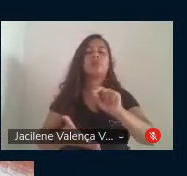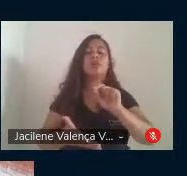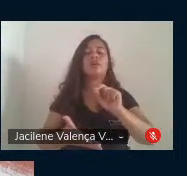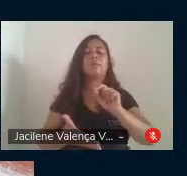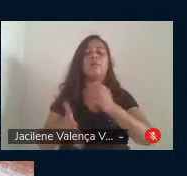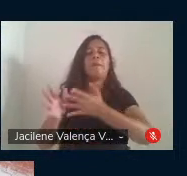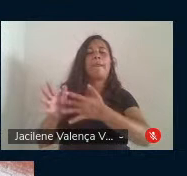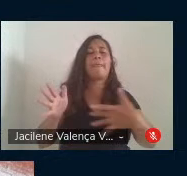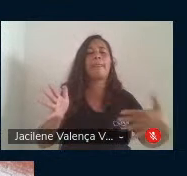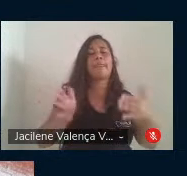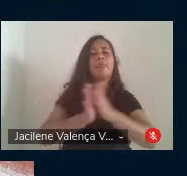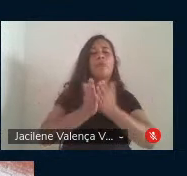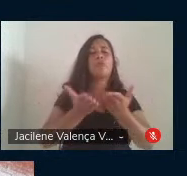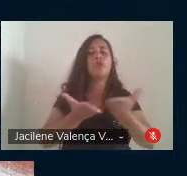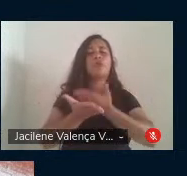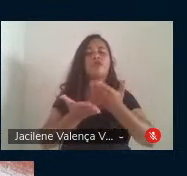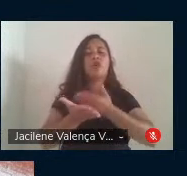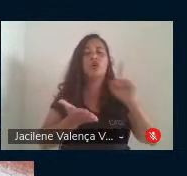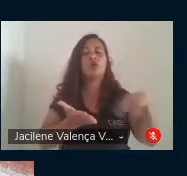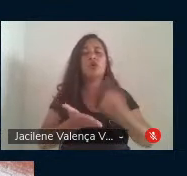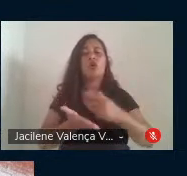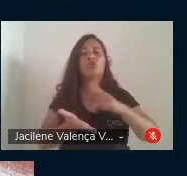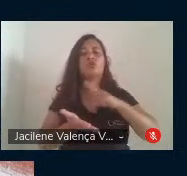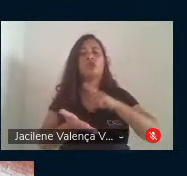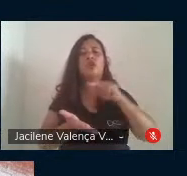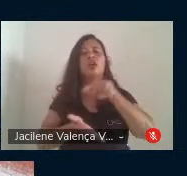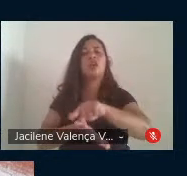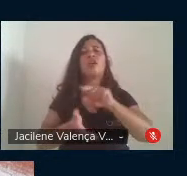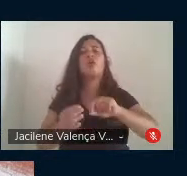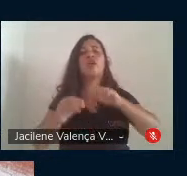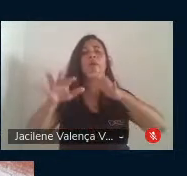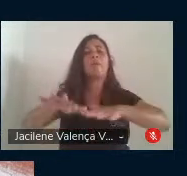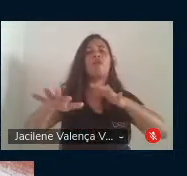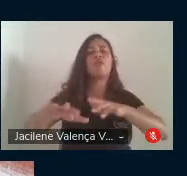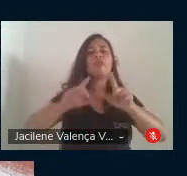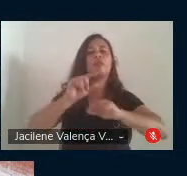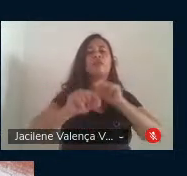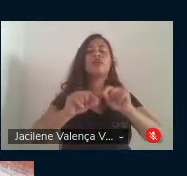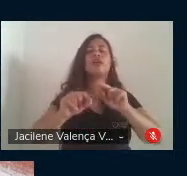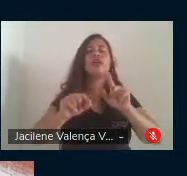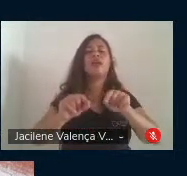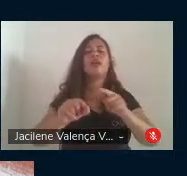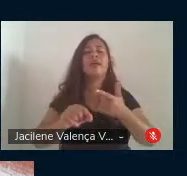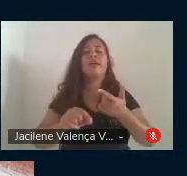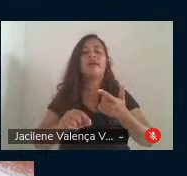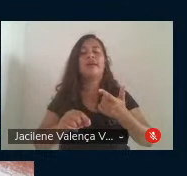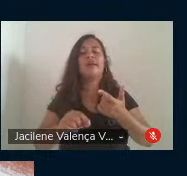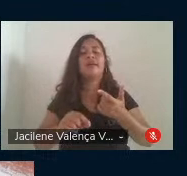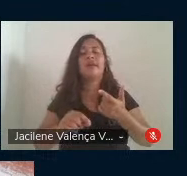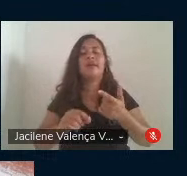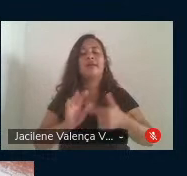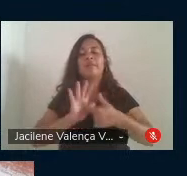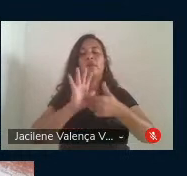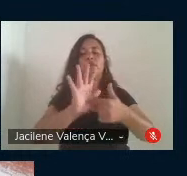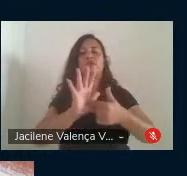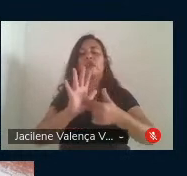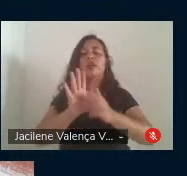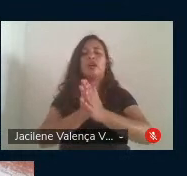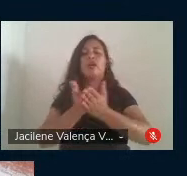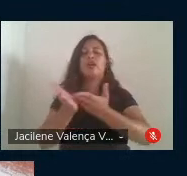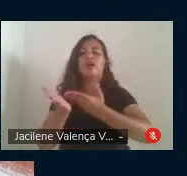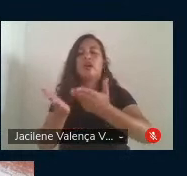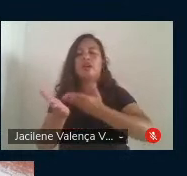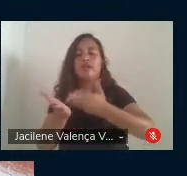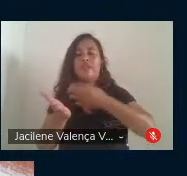do livro o que a gente tem ali é um movimento de trazer a obra de Freire, trazer esse